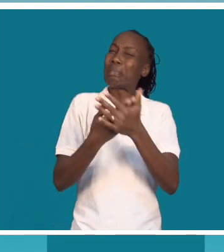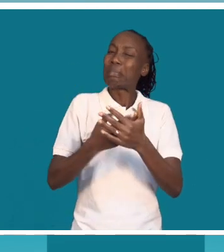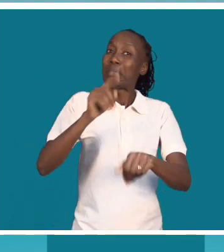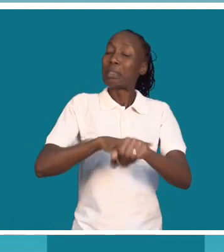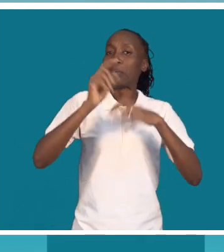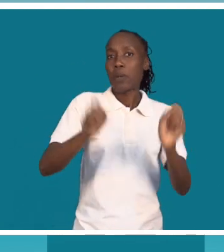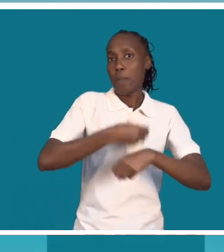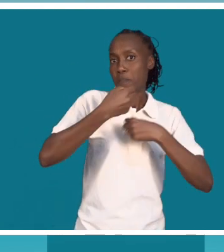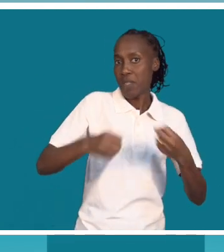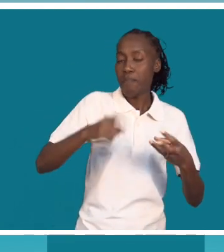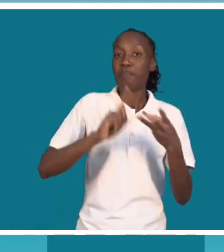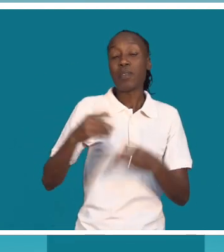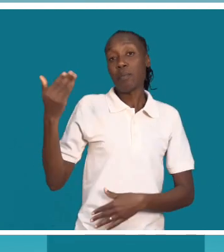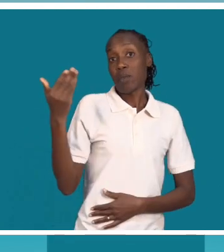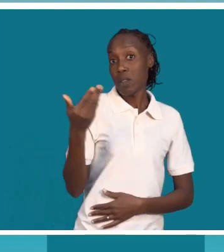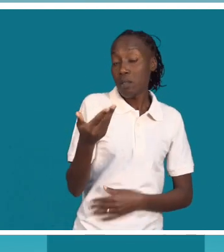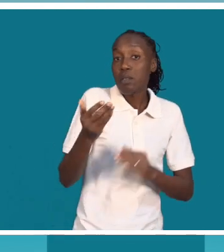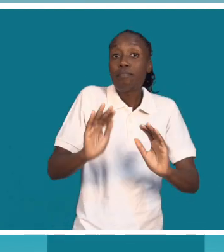Esos são os motivos, verdade.